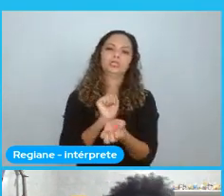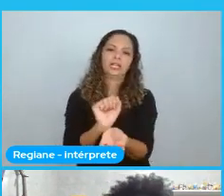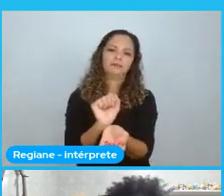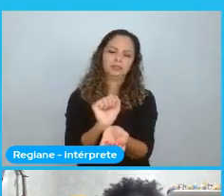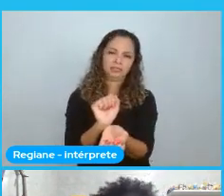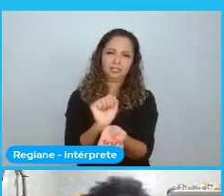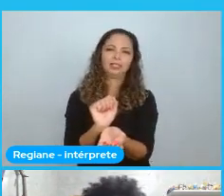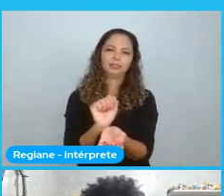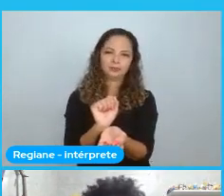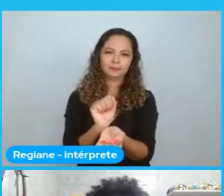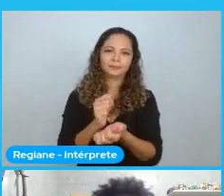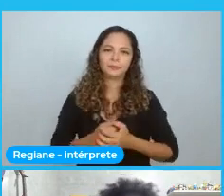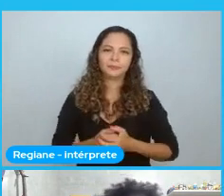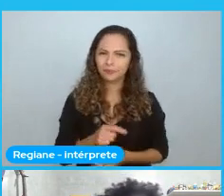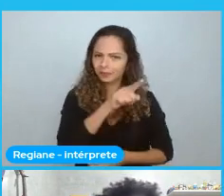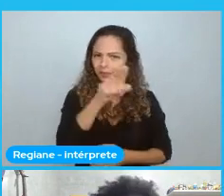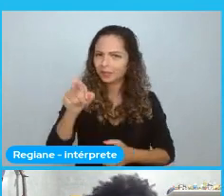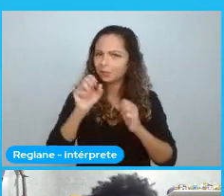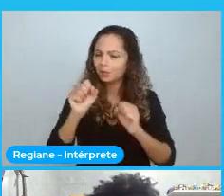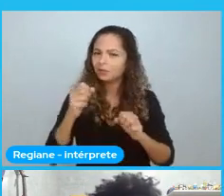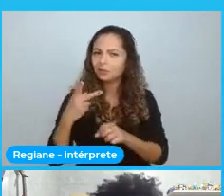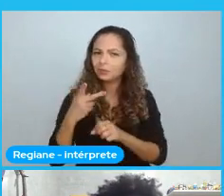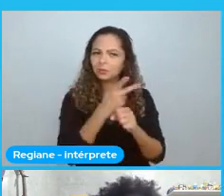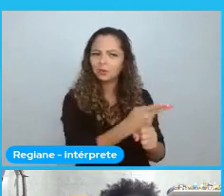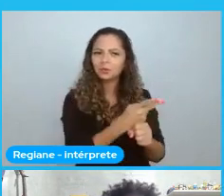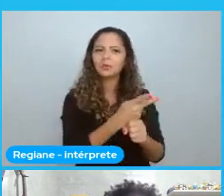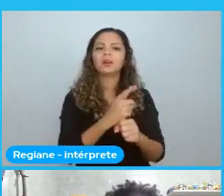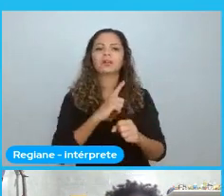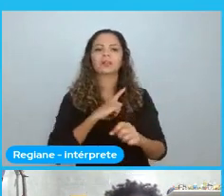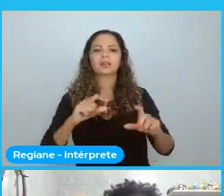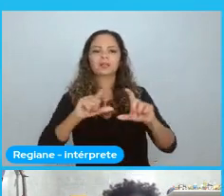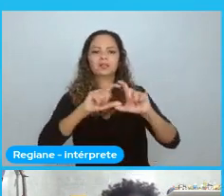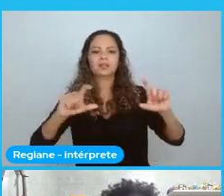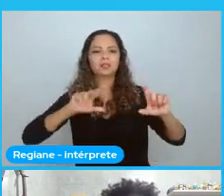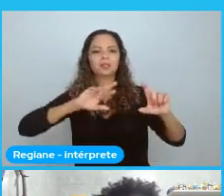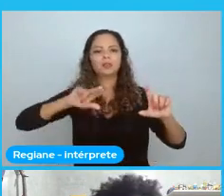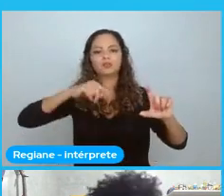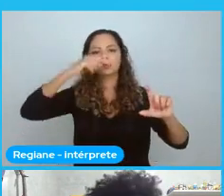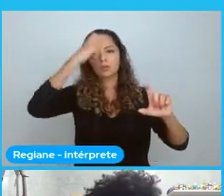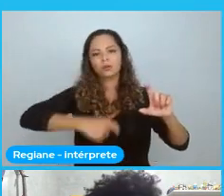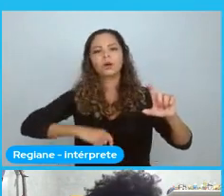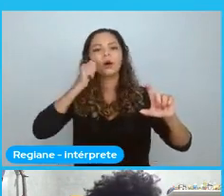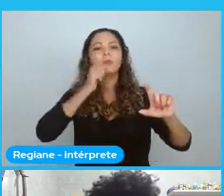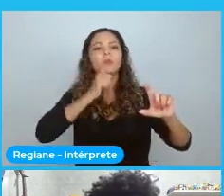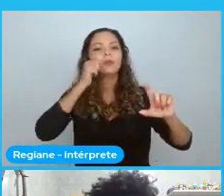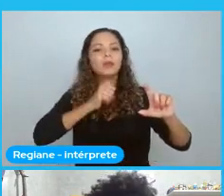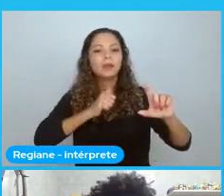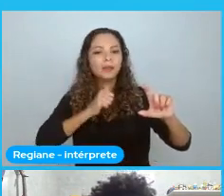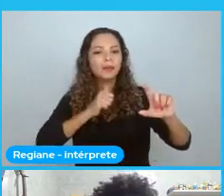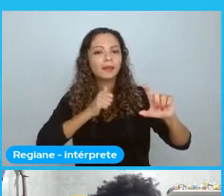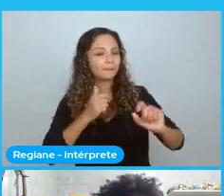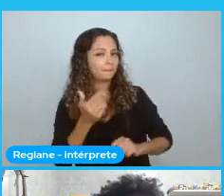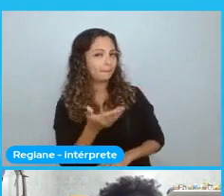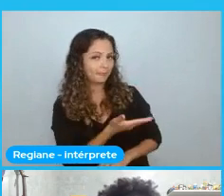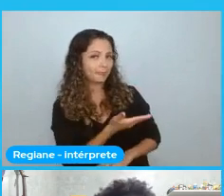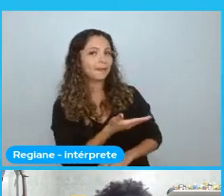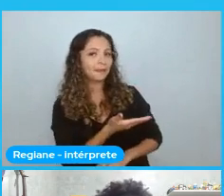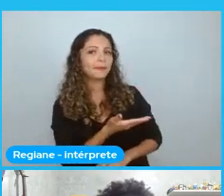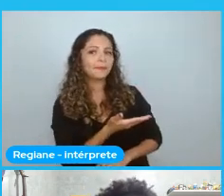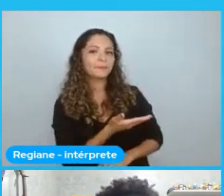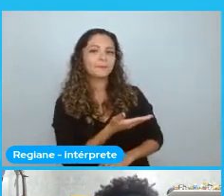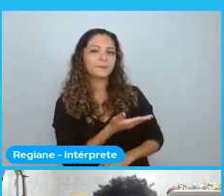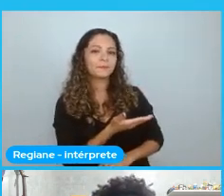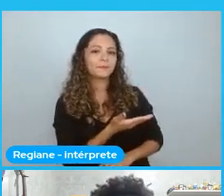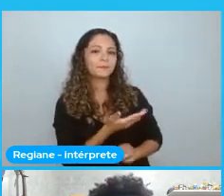Procurem aí. Não sou eu uma mulher. leiam. é magnífico. É. Mas um trecho desse. Do discurso dela. Fala. Se o meu